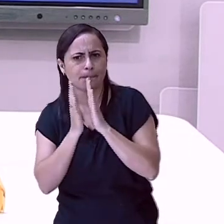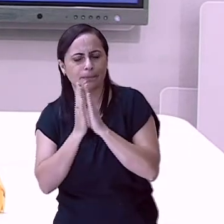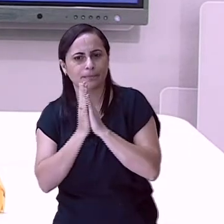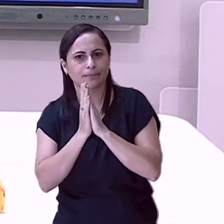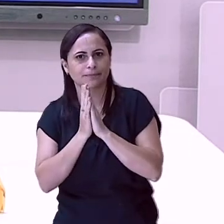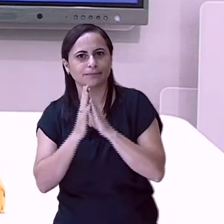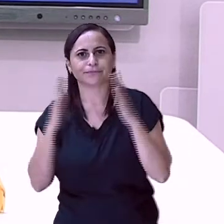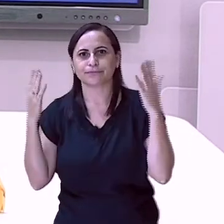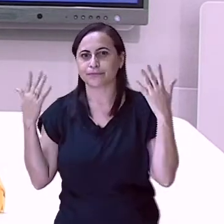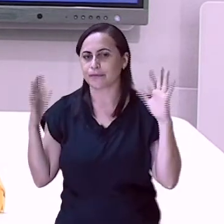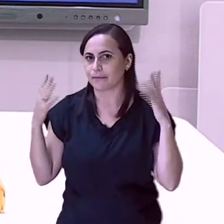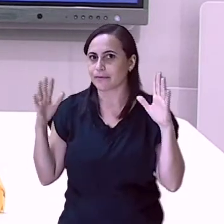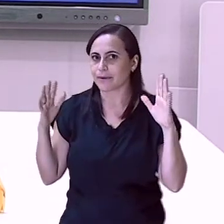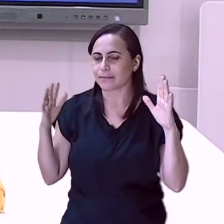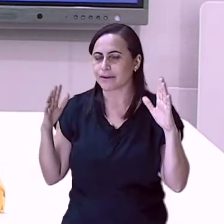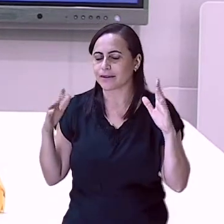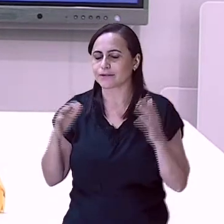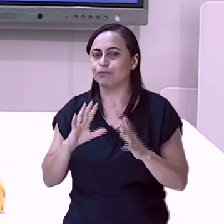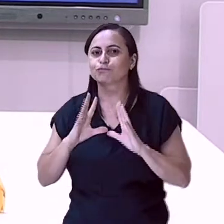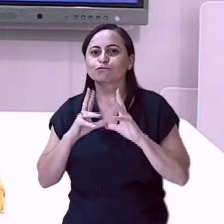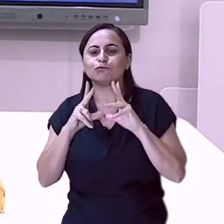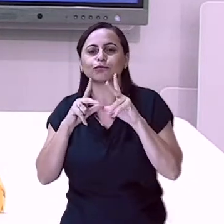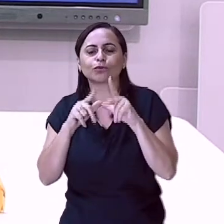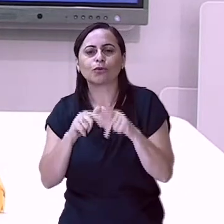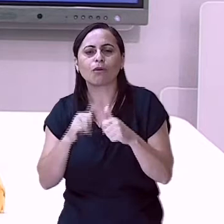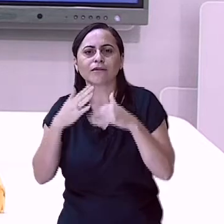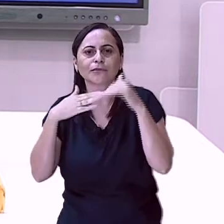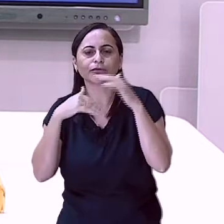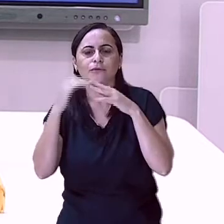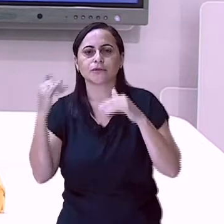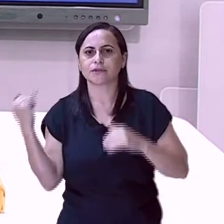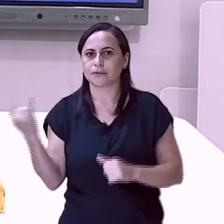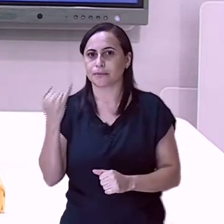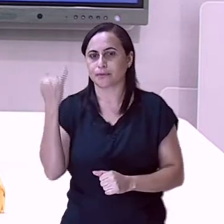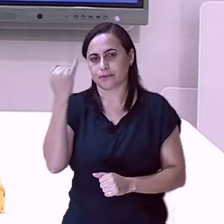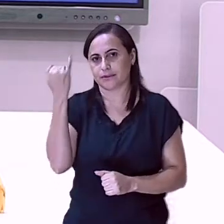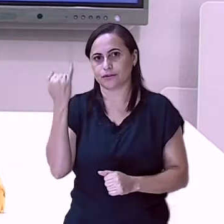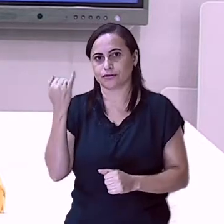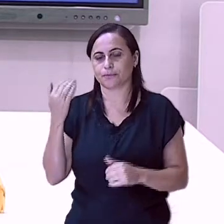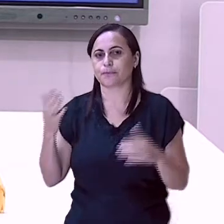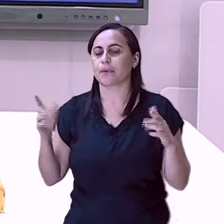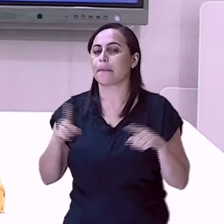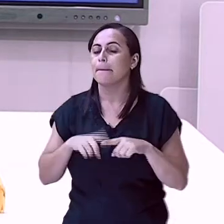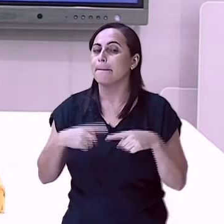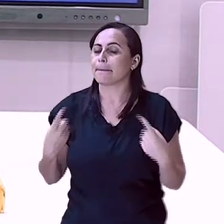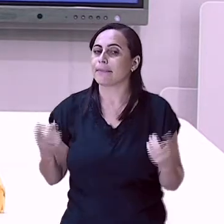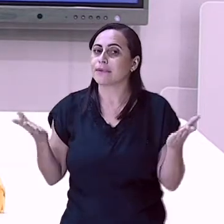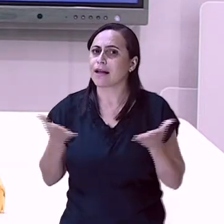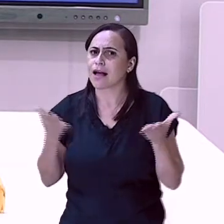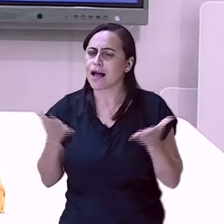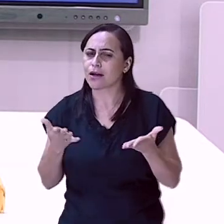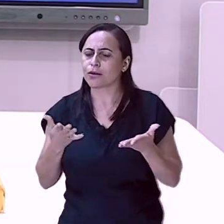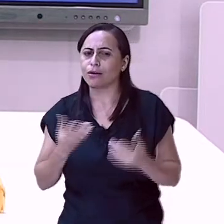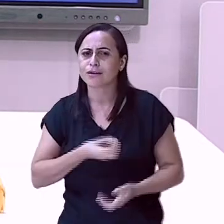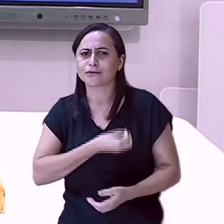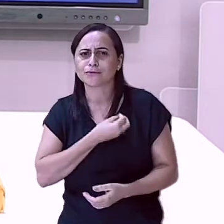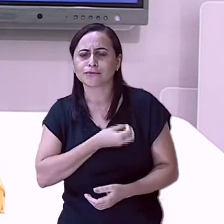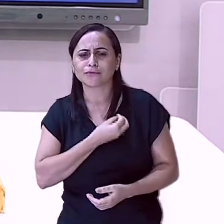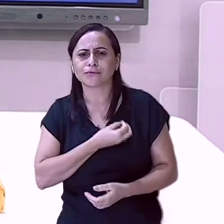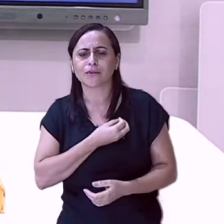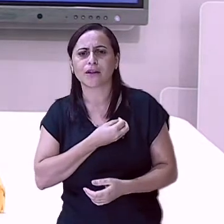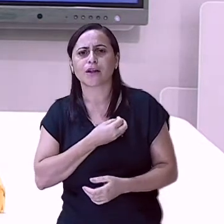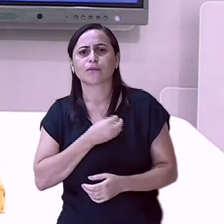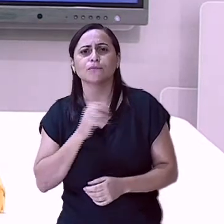muito importantes. Mas, crianças, nós estamos vivendo num tempo agora de uma pandemia. E nós já falamos sobre isso.